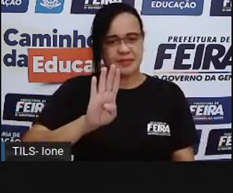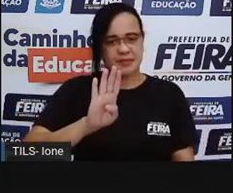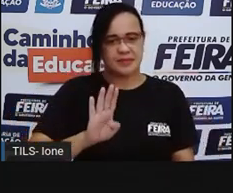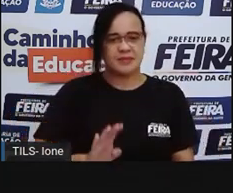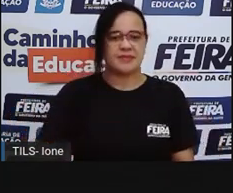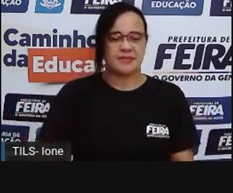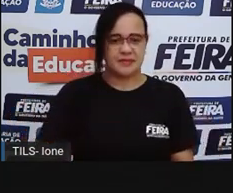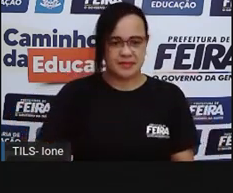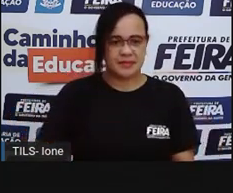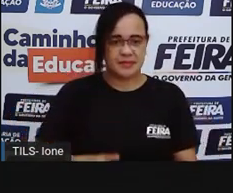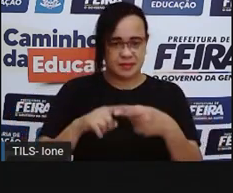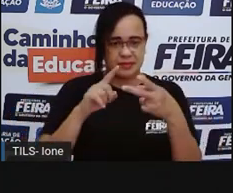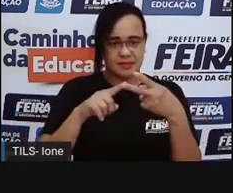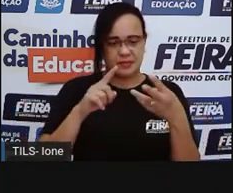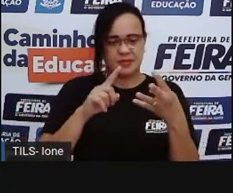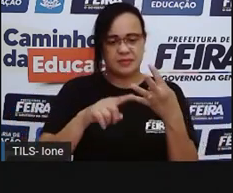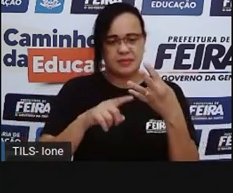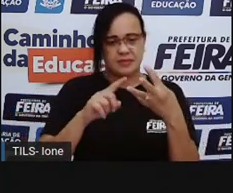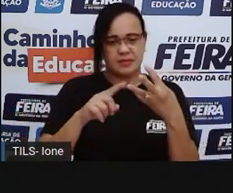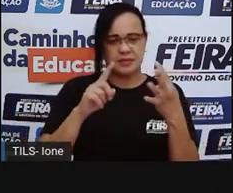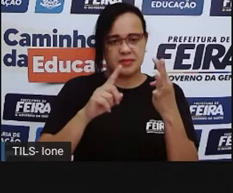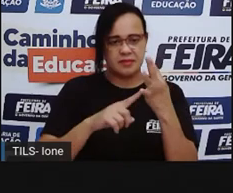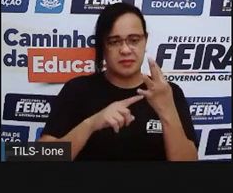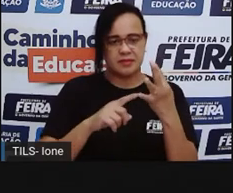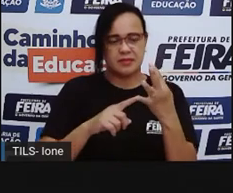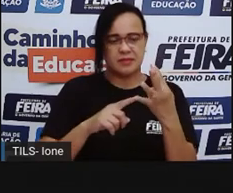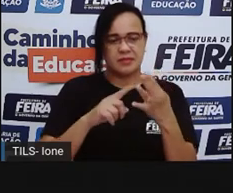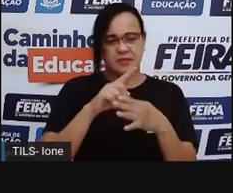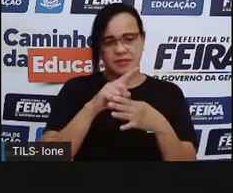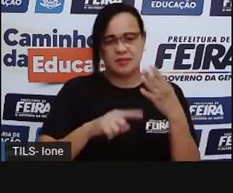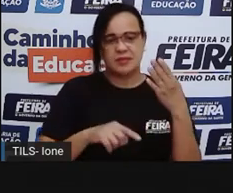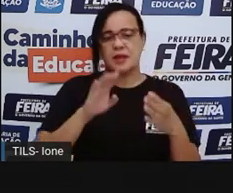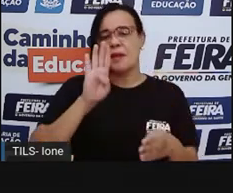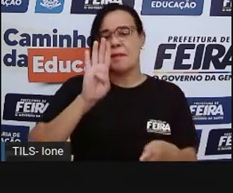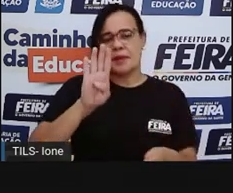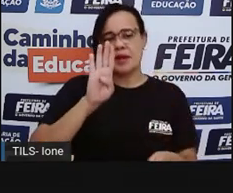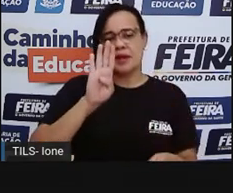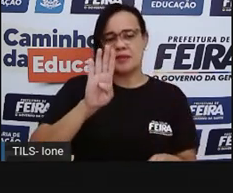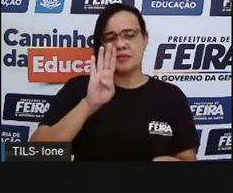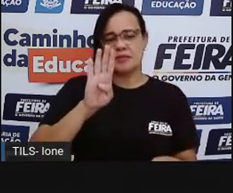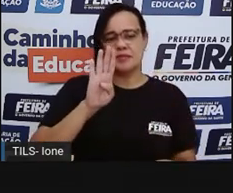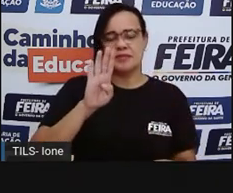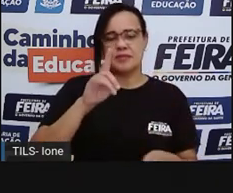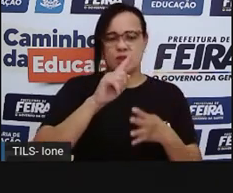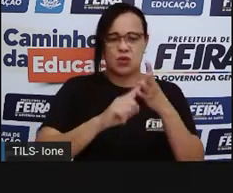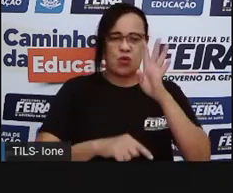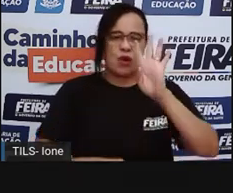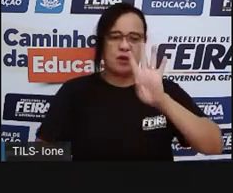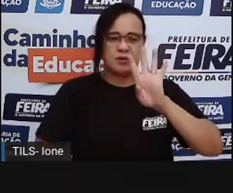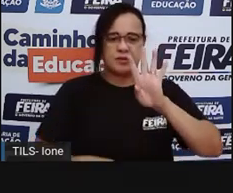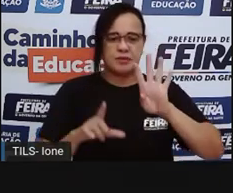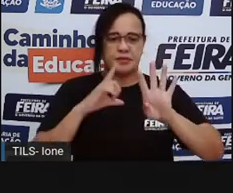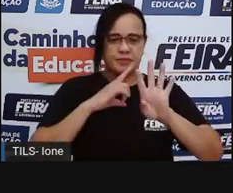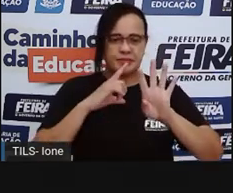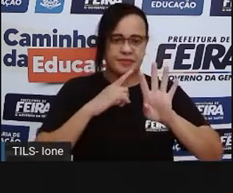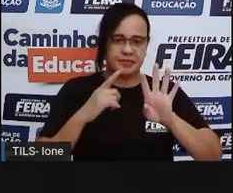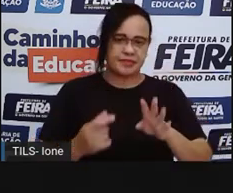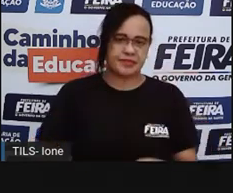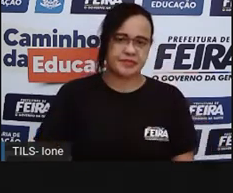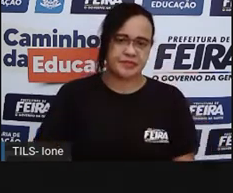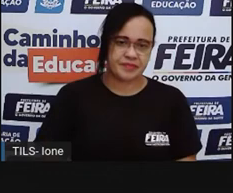uma, duas, três, quatro palavras com a letra B. Que começa com a letra B. Só que, ó,